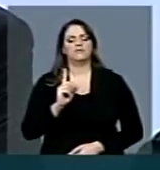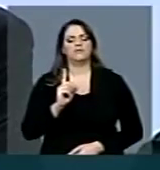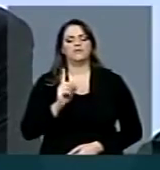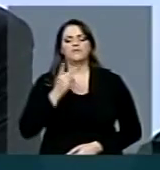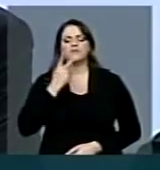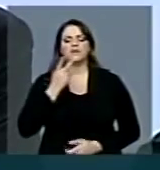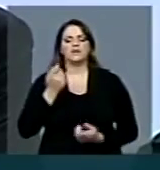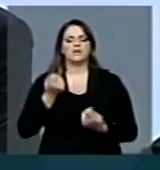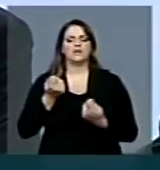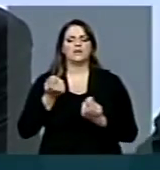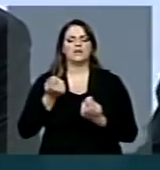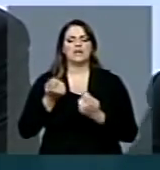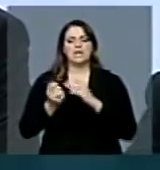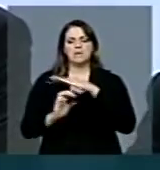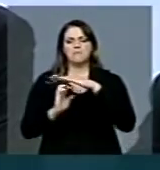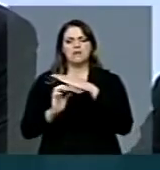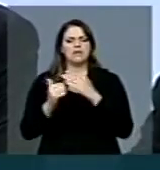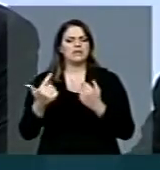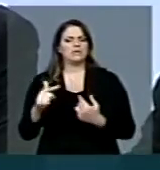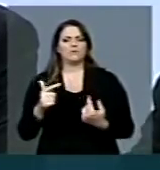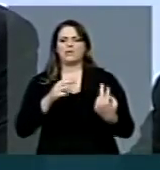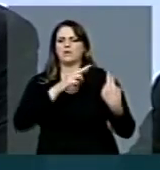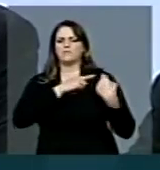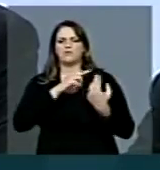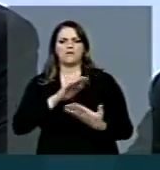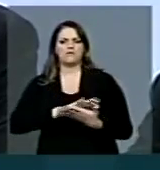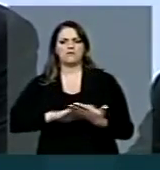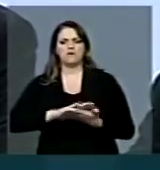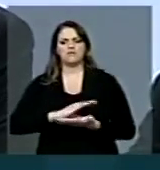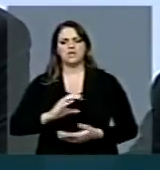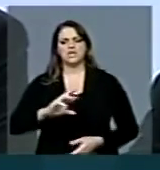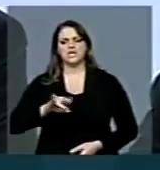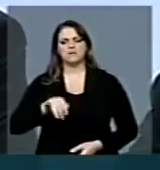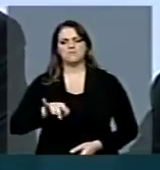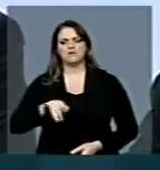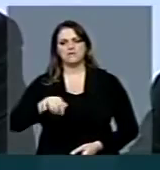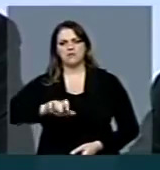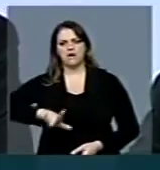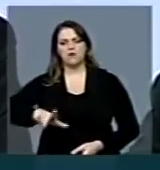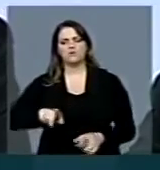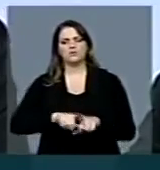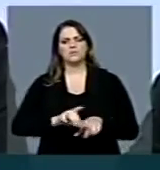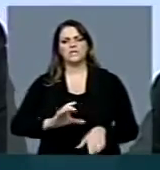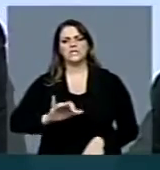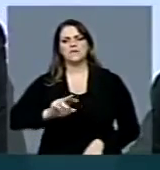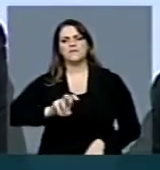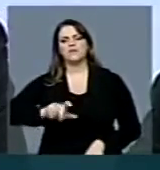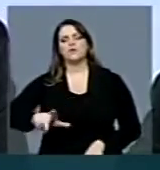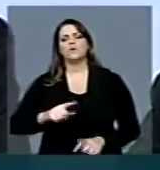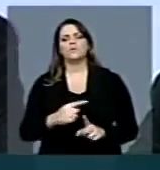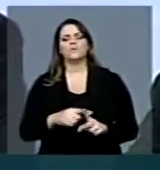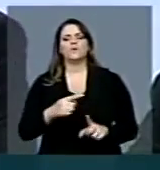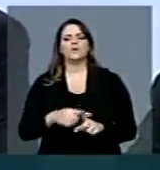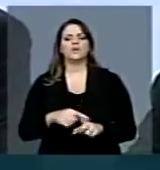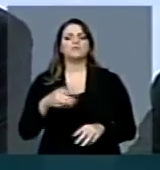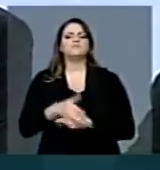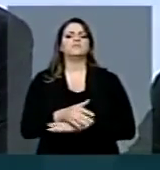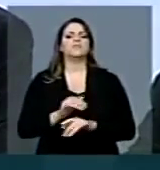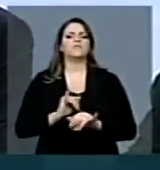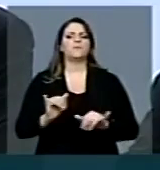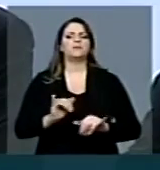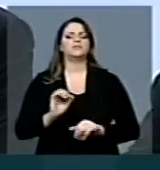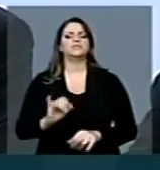empresas de responsabilidade criminal e cível pela violação desses dados, se for